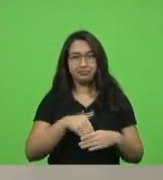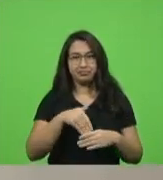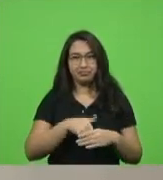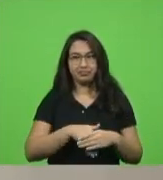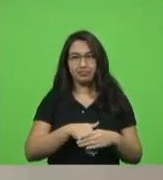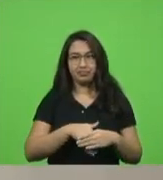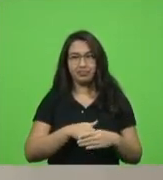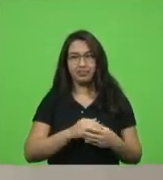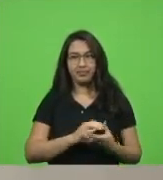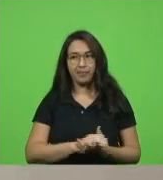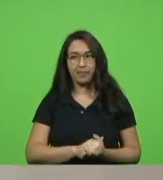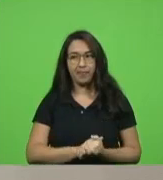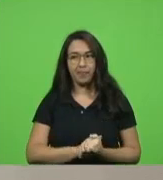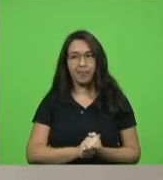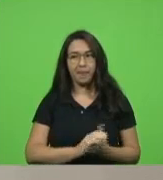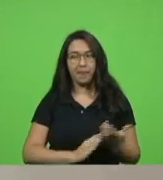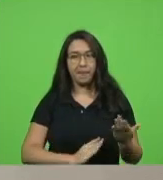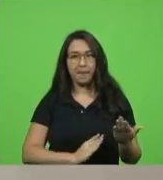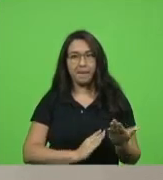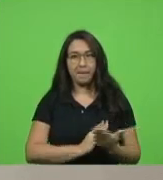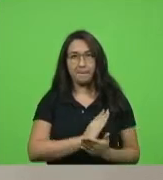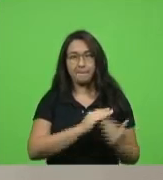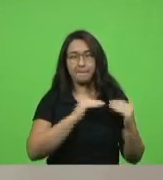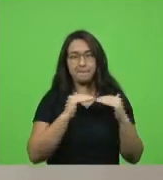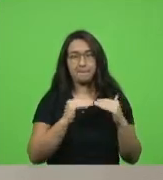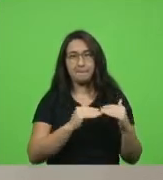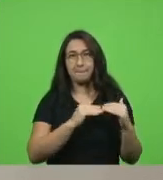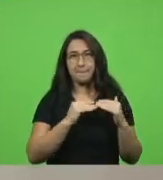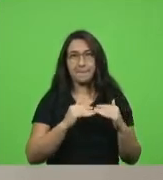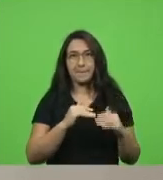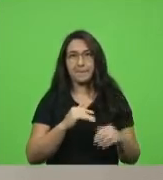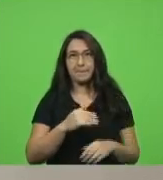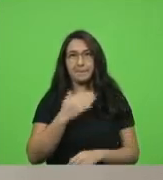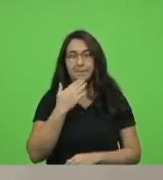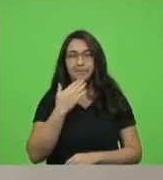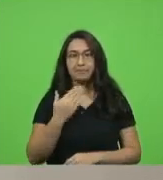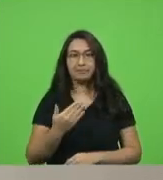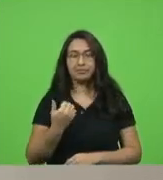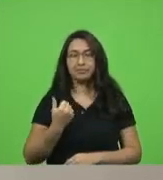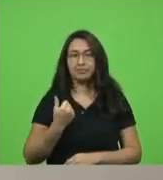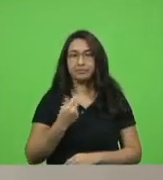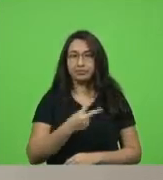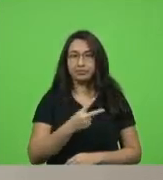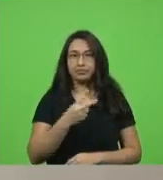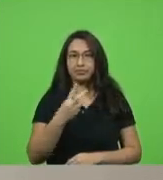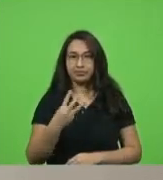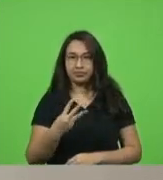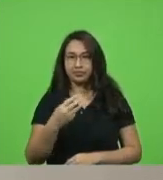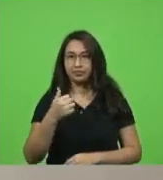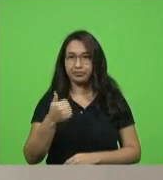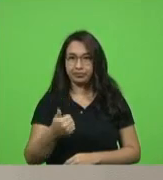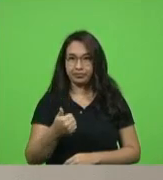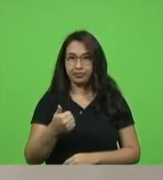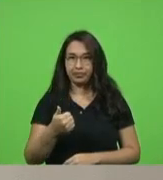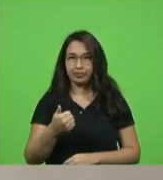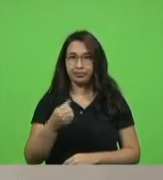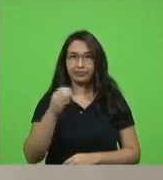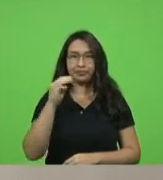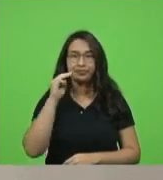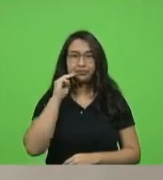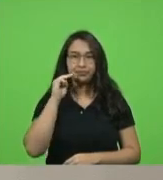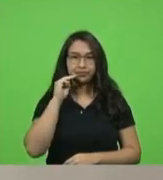deputados que aprovam permaneçam como se encontram aprovado por unanimidade requerimento 231 autor deputada Marlene Fengler